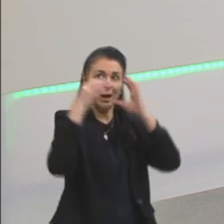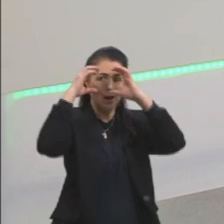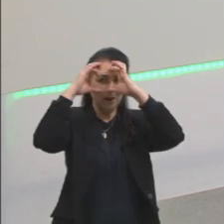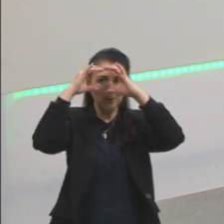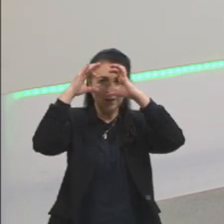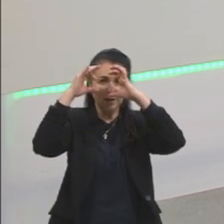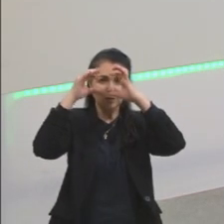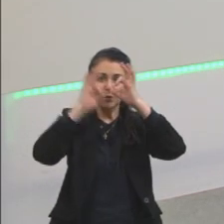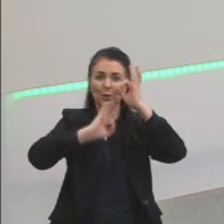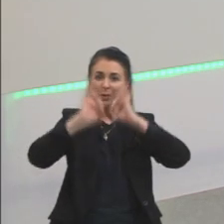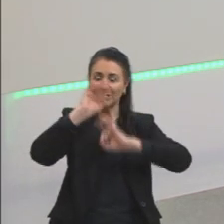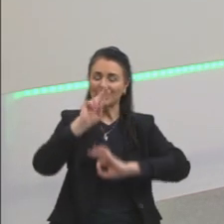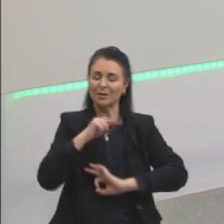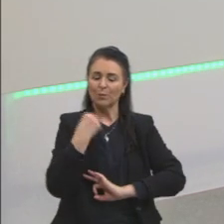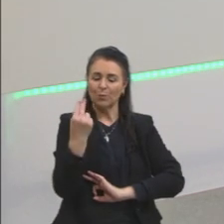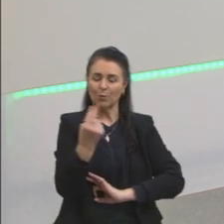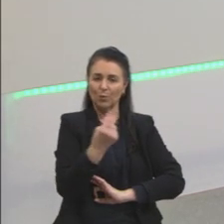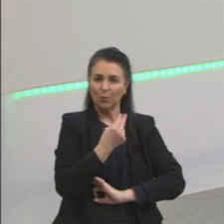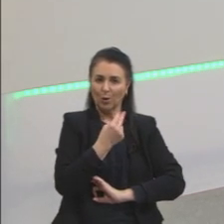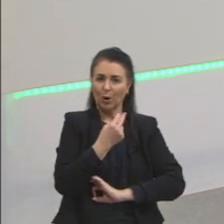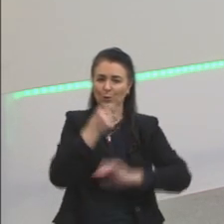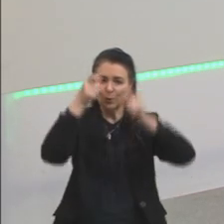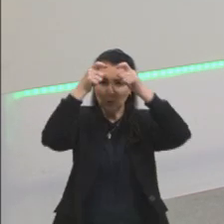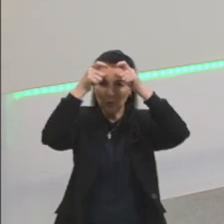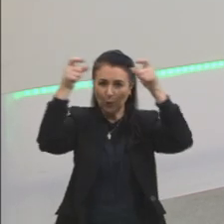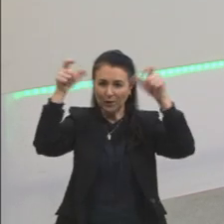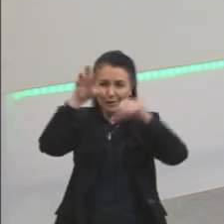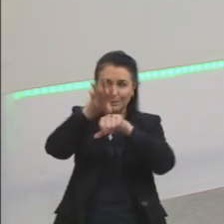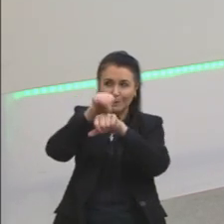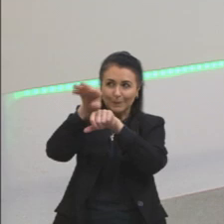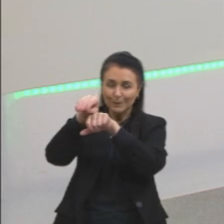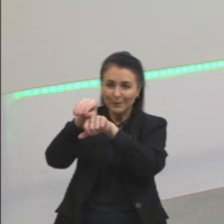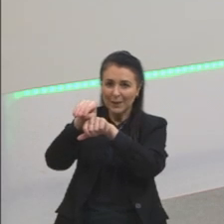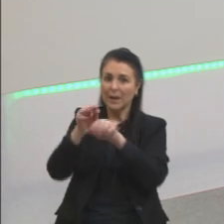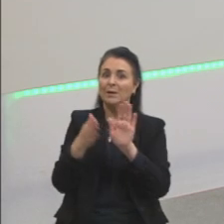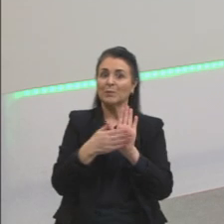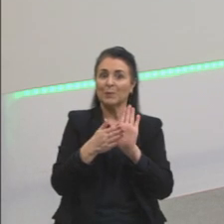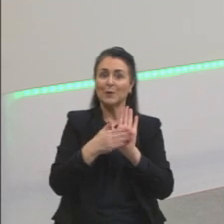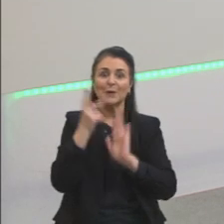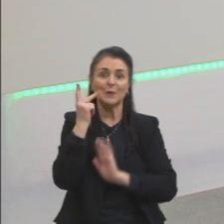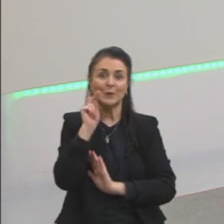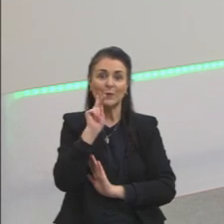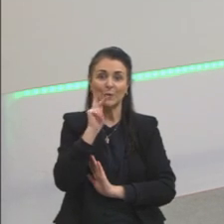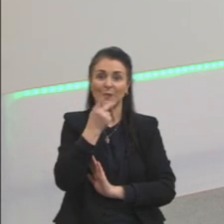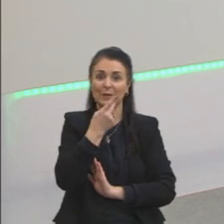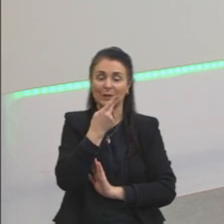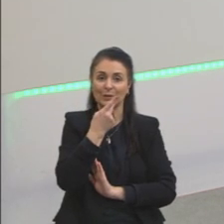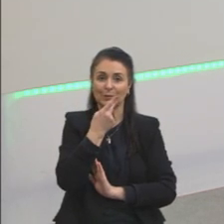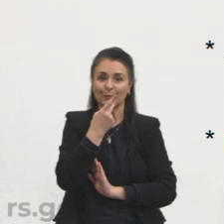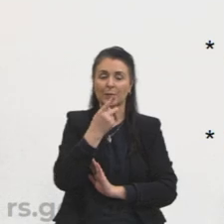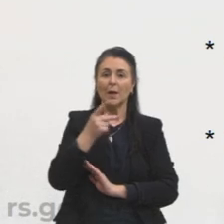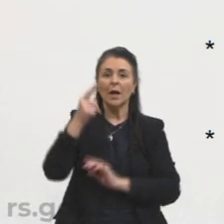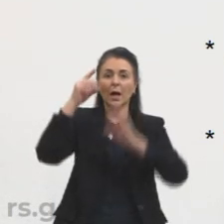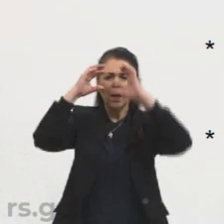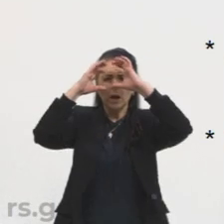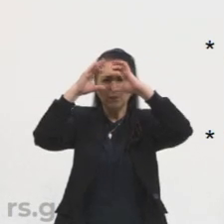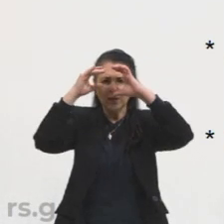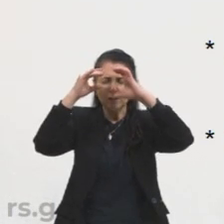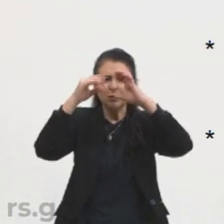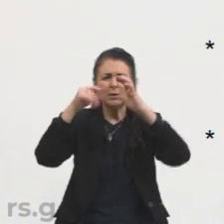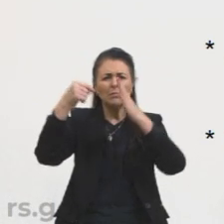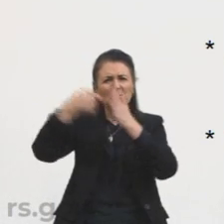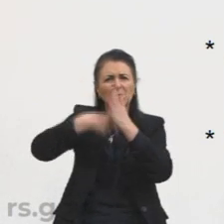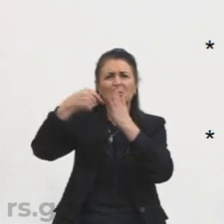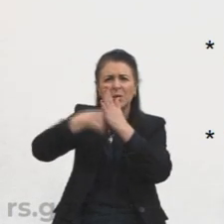o nosso conhecimento, certo? Essa é a proposta do Kant. A mente fica sempre nos perguntando,